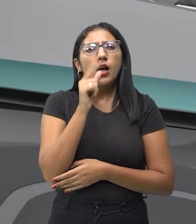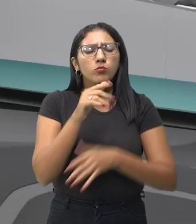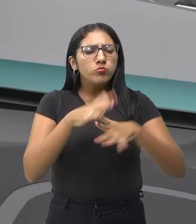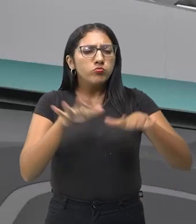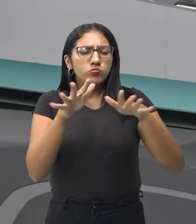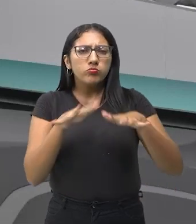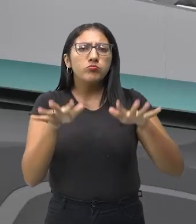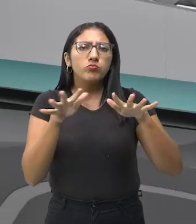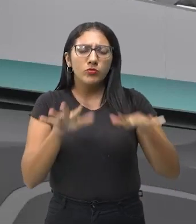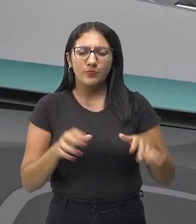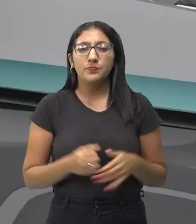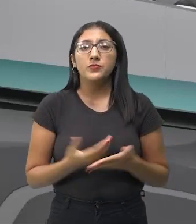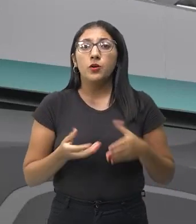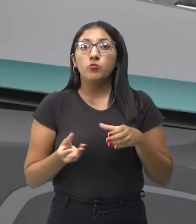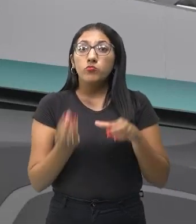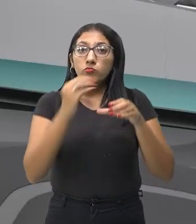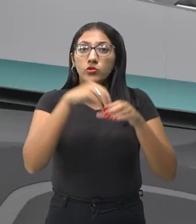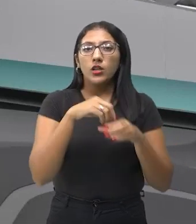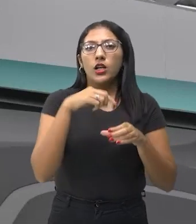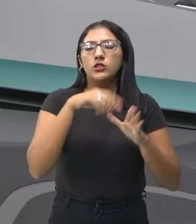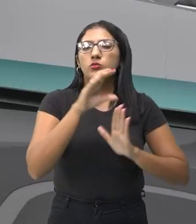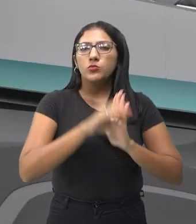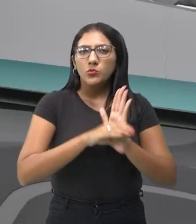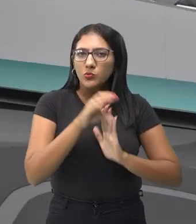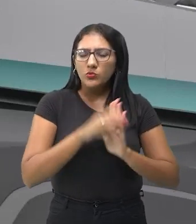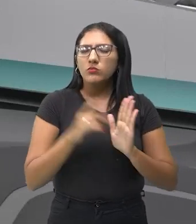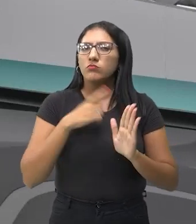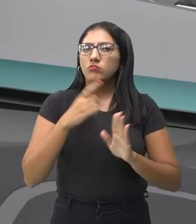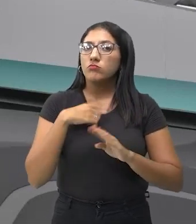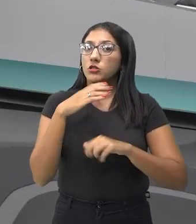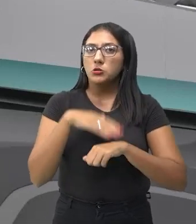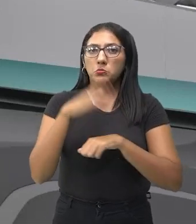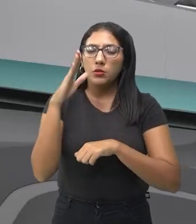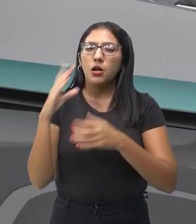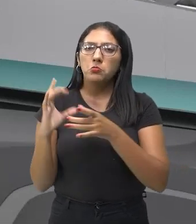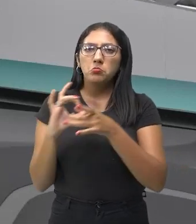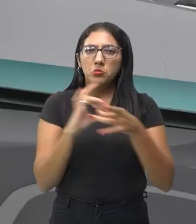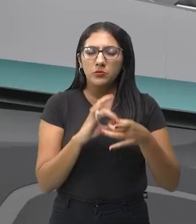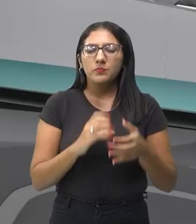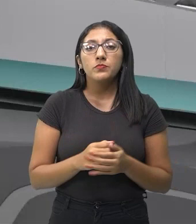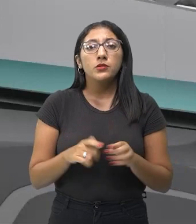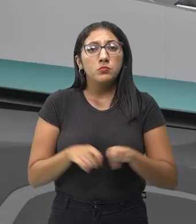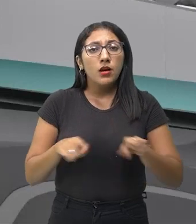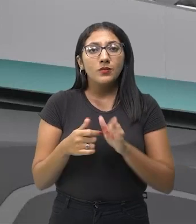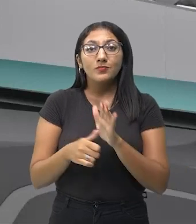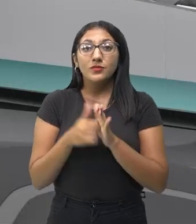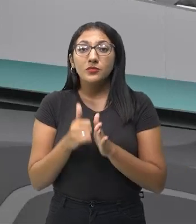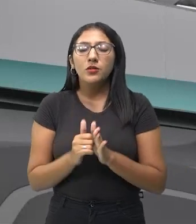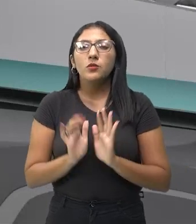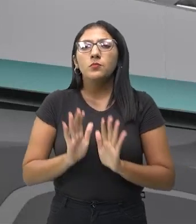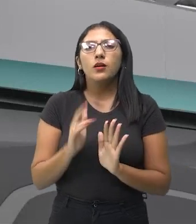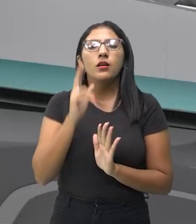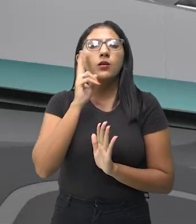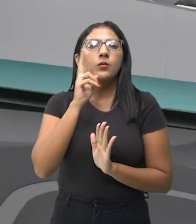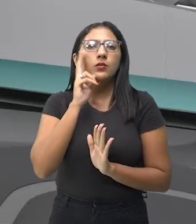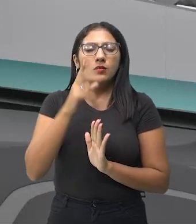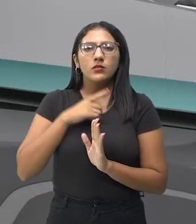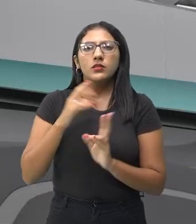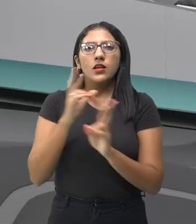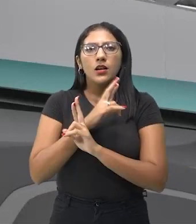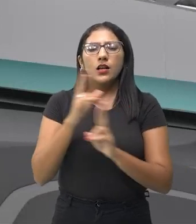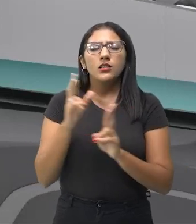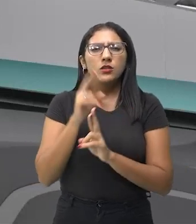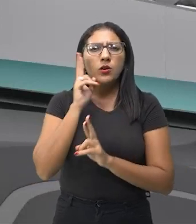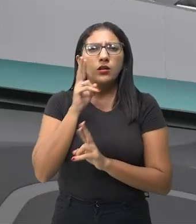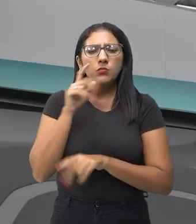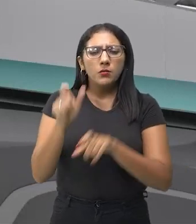Então, dentro desse conceito, nós vamos trazer muito mais para vocês e aí, vamos primeiro dar uma passagem lá, falamos do homem da pré